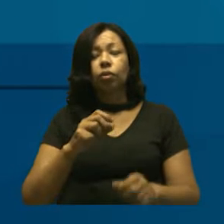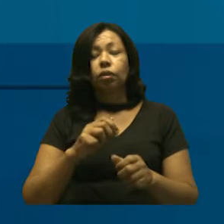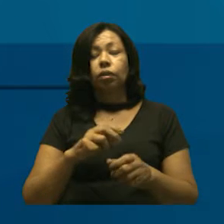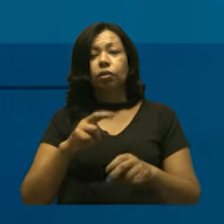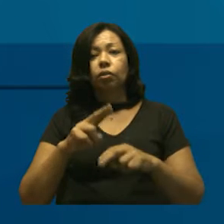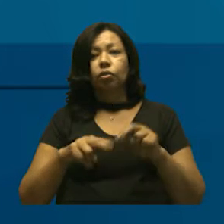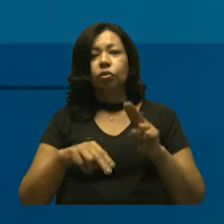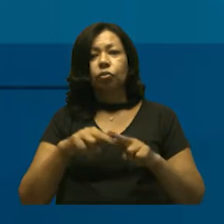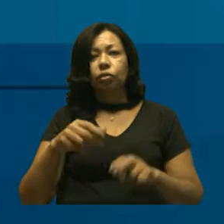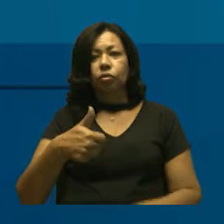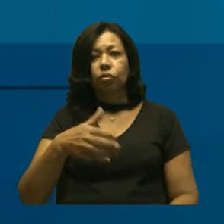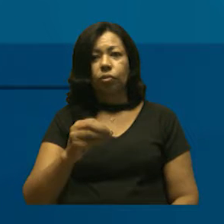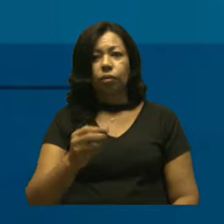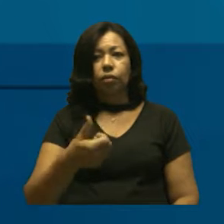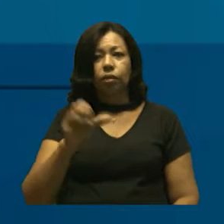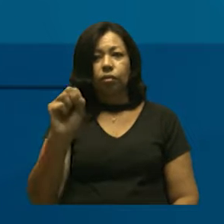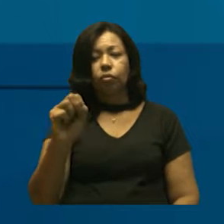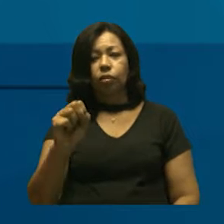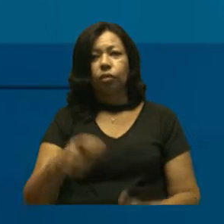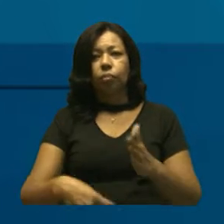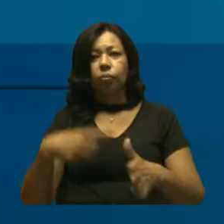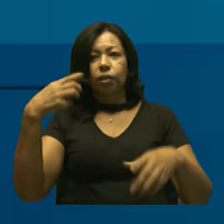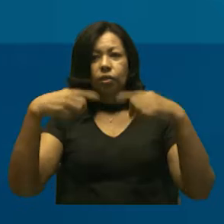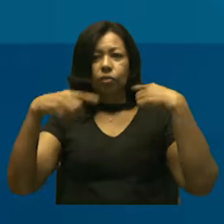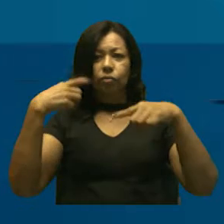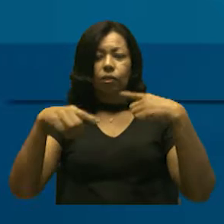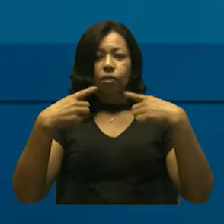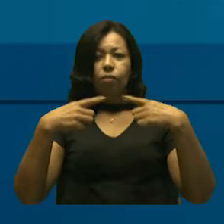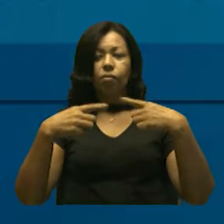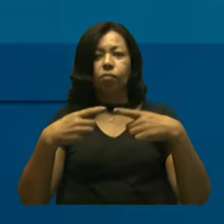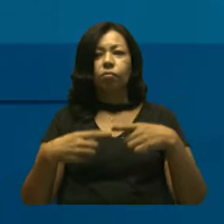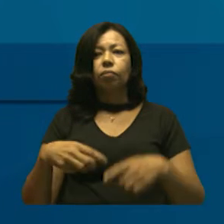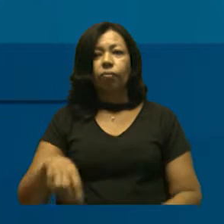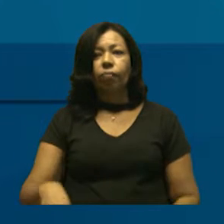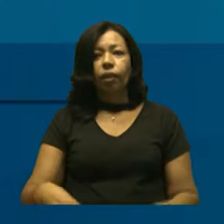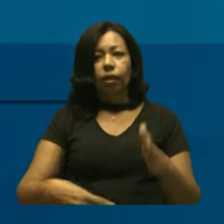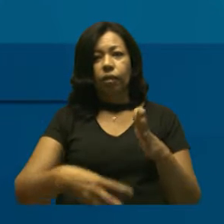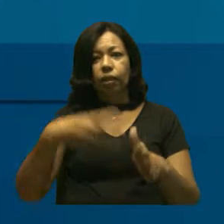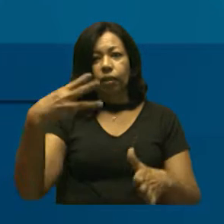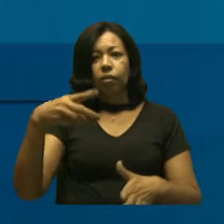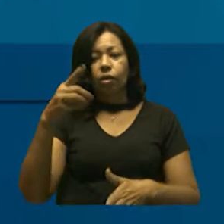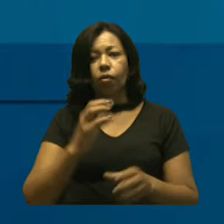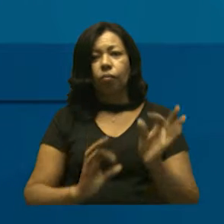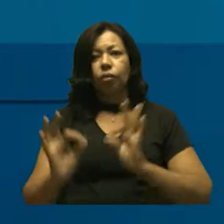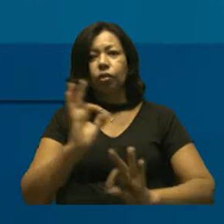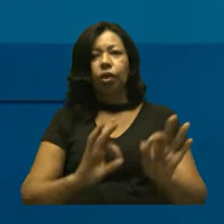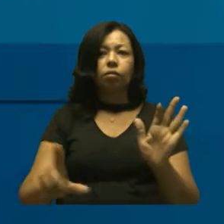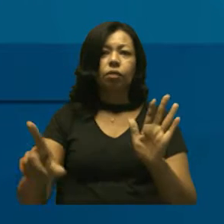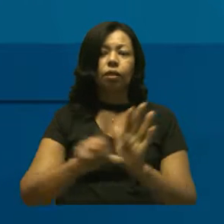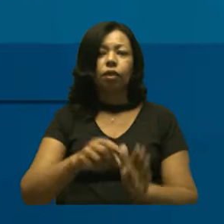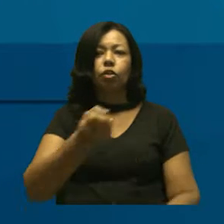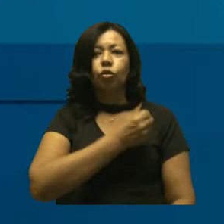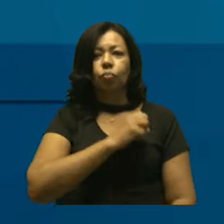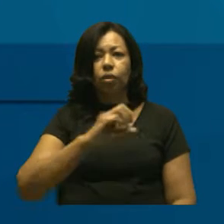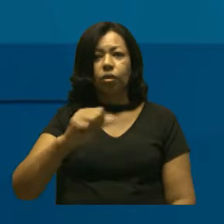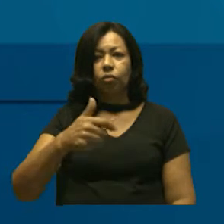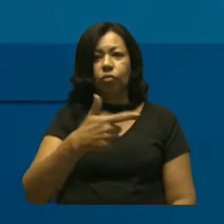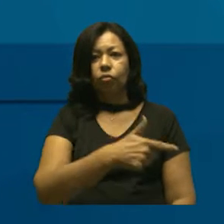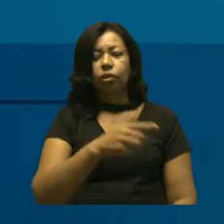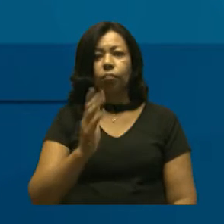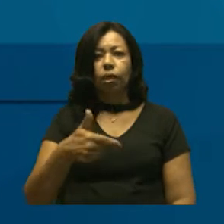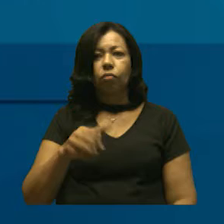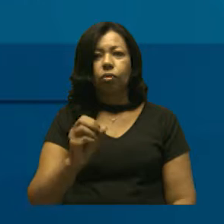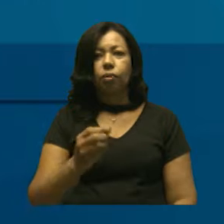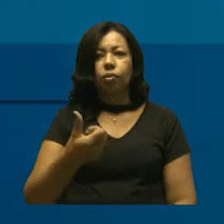2018 e está em primeira discussão. O terceiro item é o projeto de lei de nº 12, barra